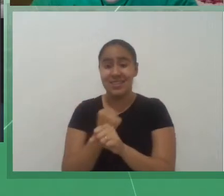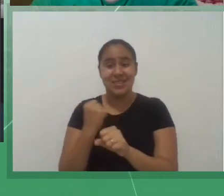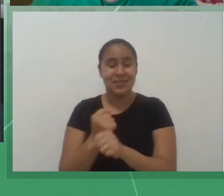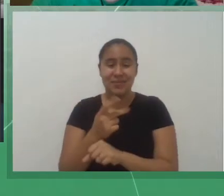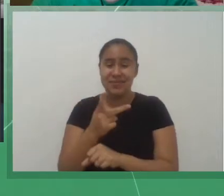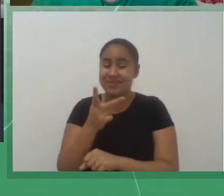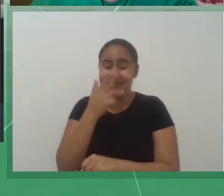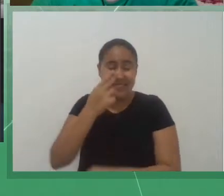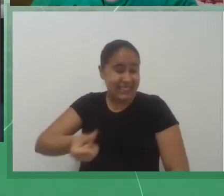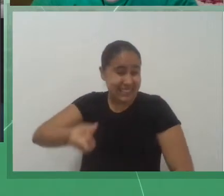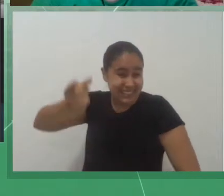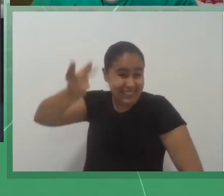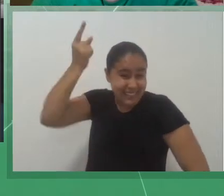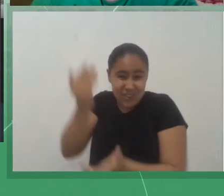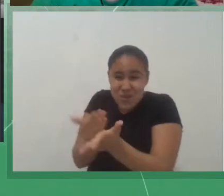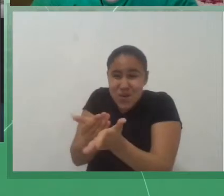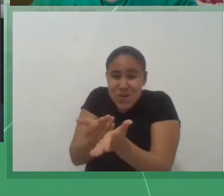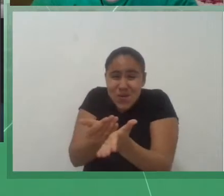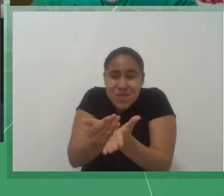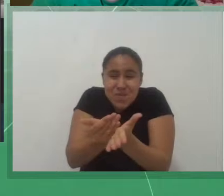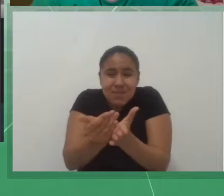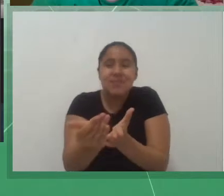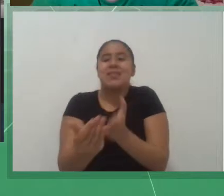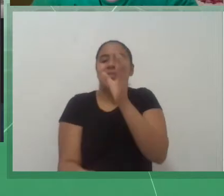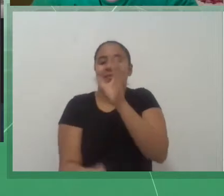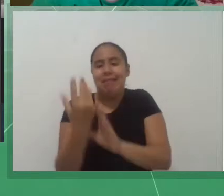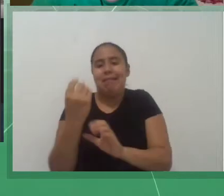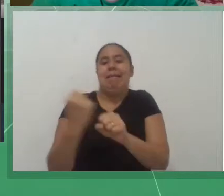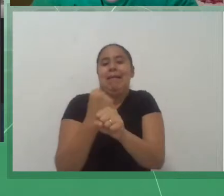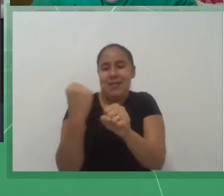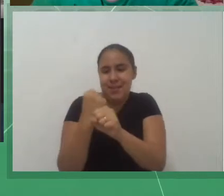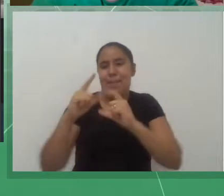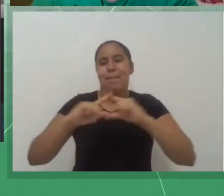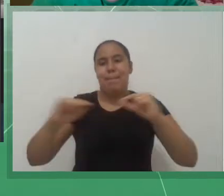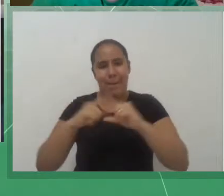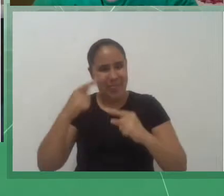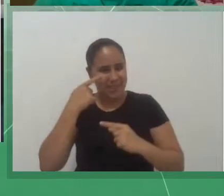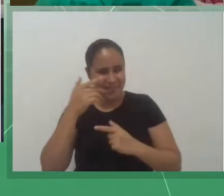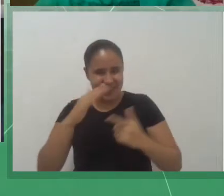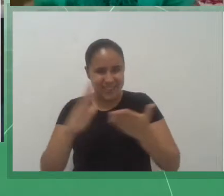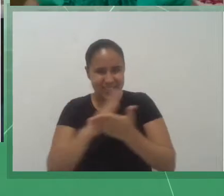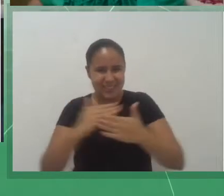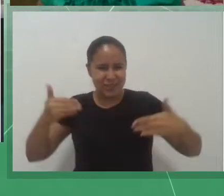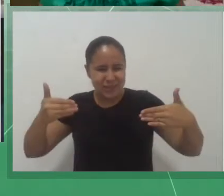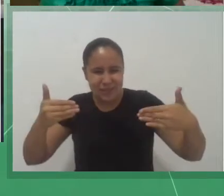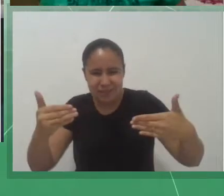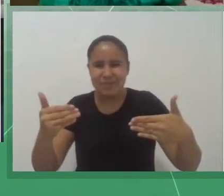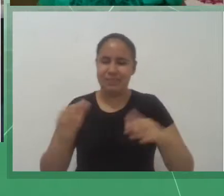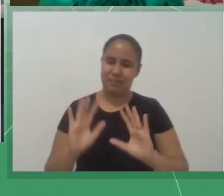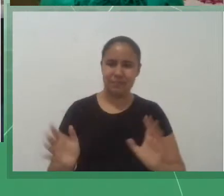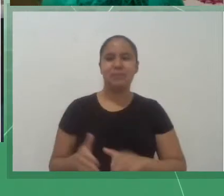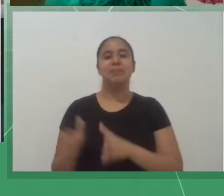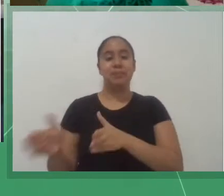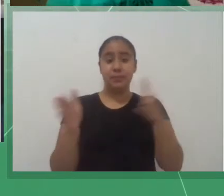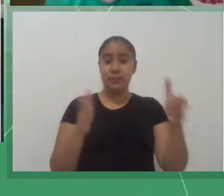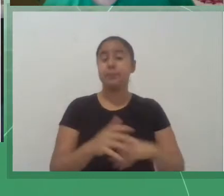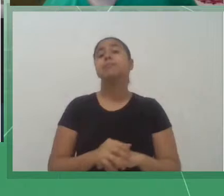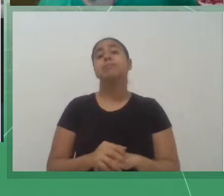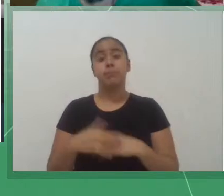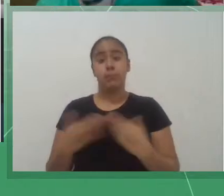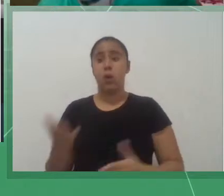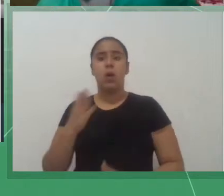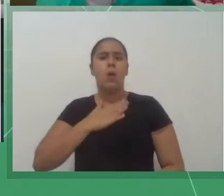bem inicial da construção de Brasília tá aqui os ministérios sendo construídos e adiante pessoal minha metodologia